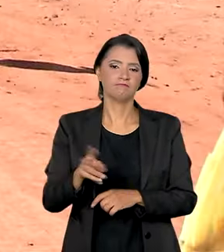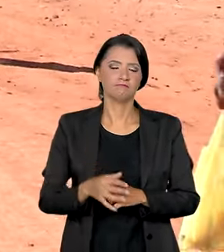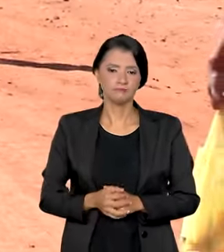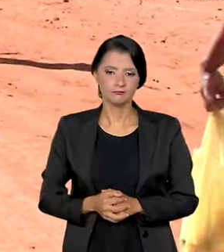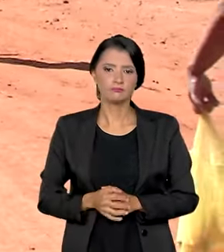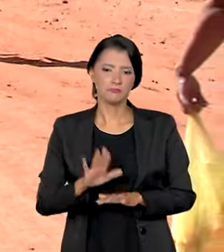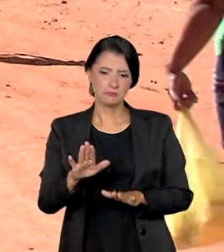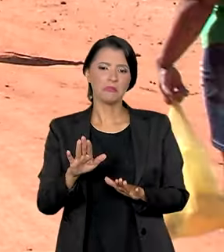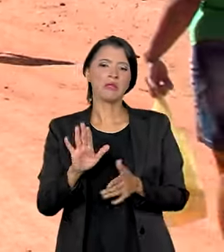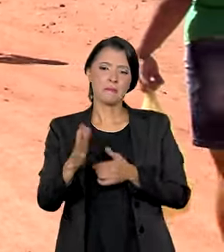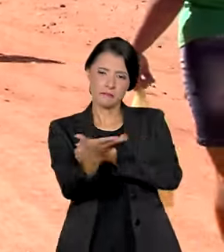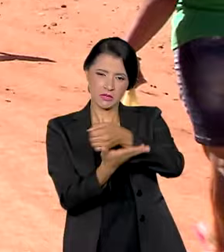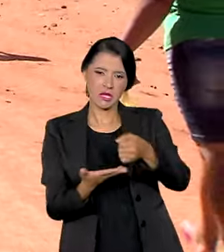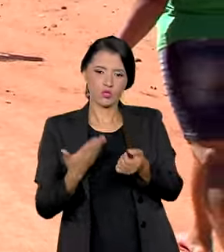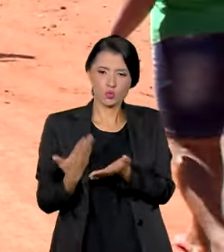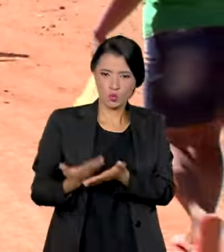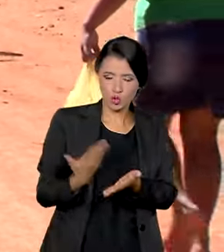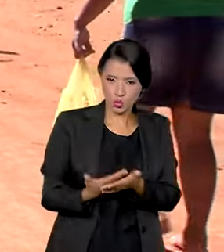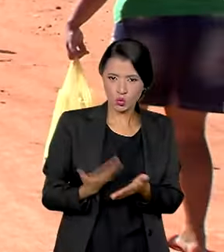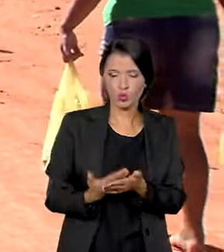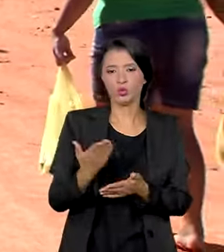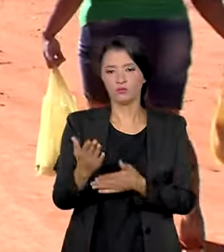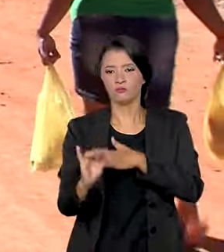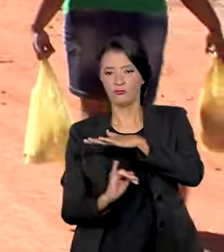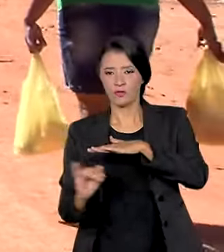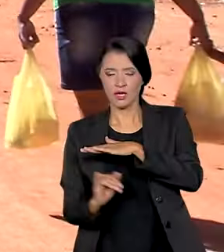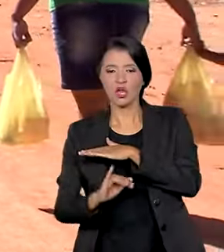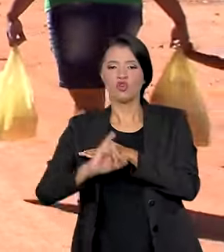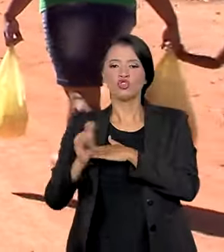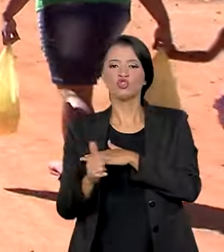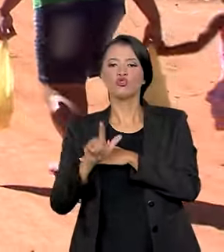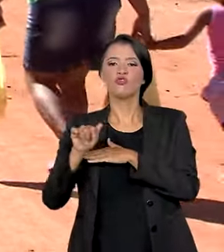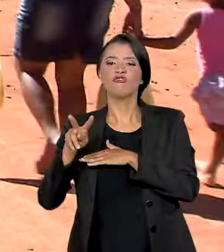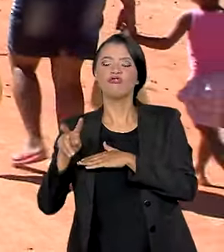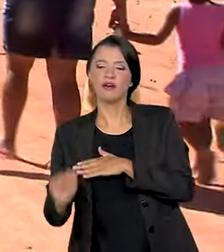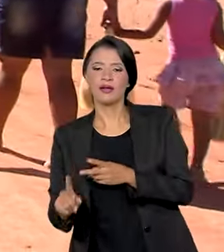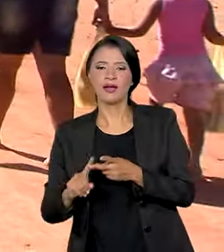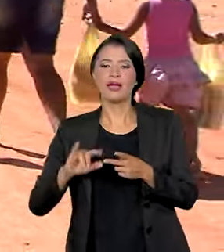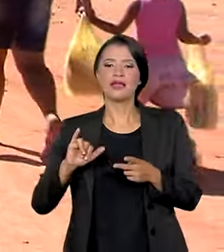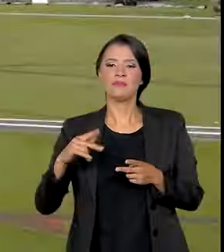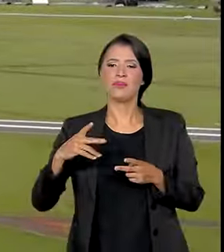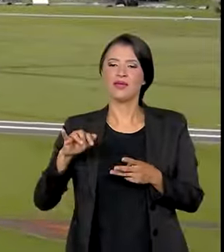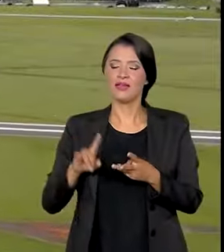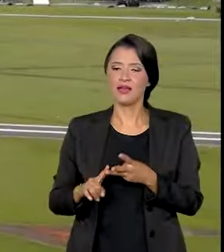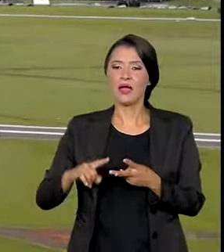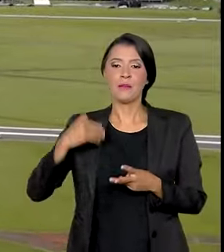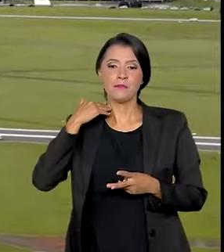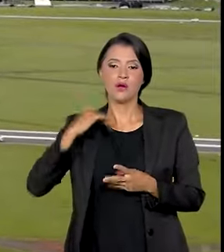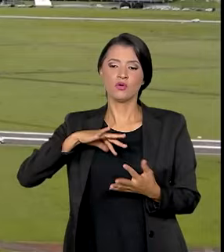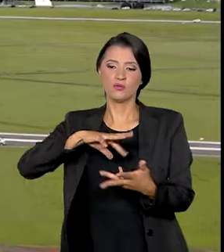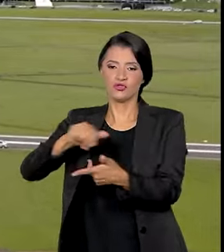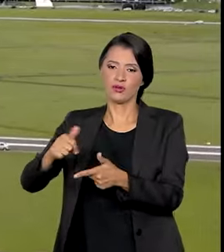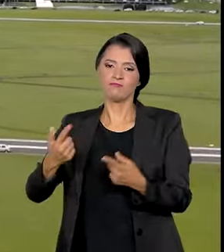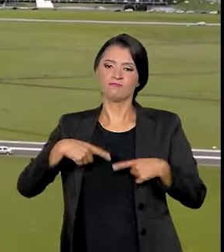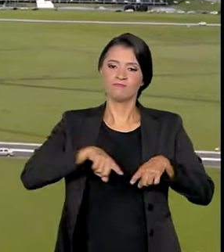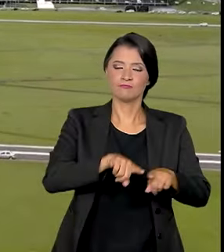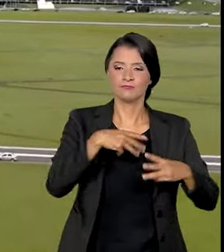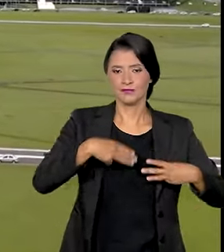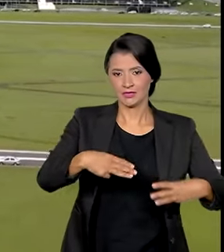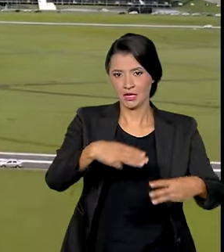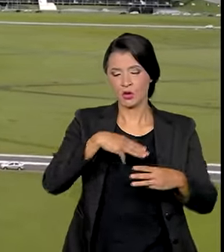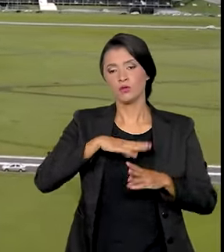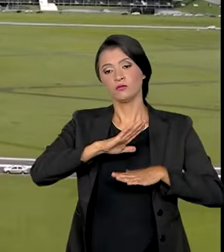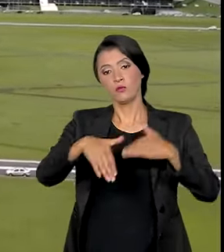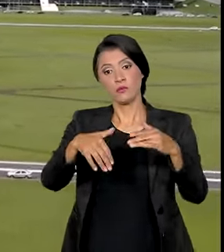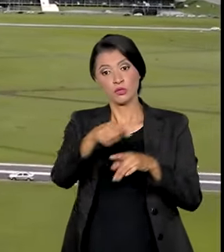Segundo um estudo feito pela Fundação Getúlio Vargas, IPEA e Banco Mundial, em parceria com o Ministério do